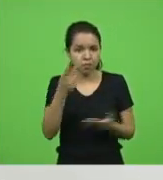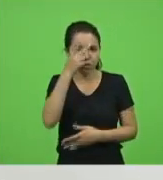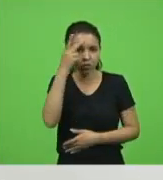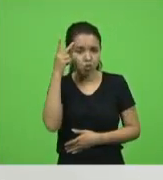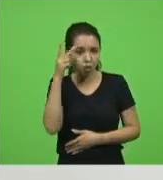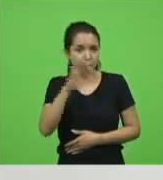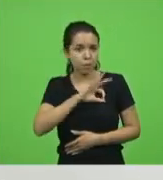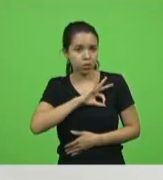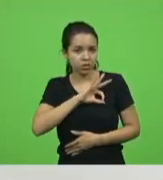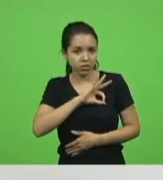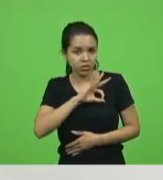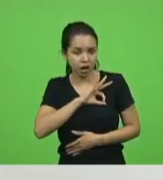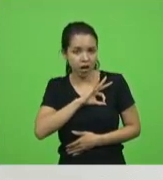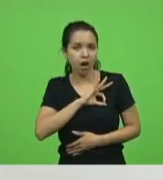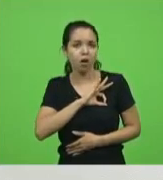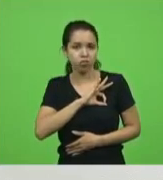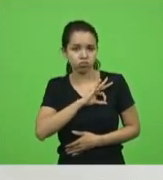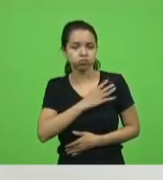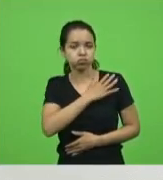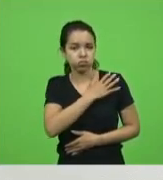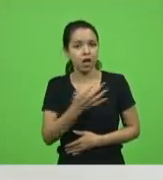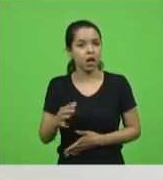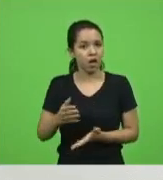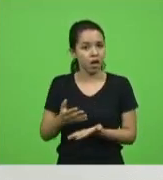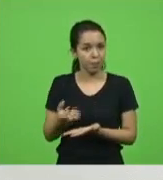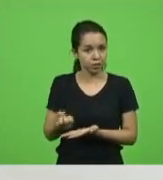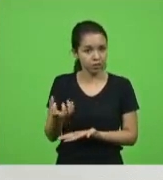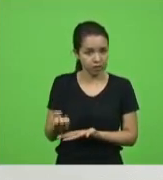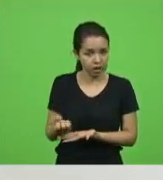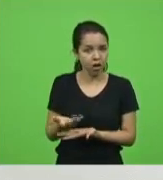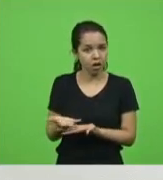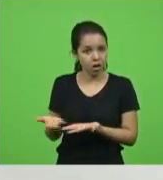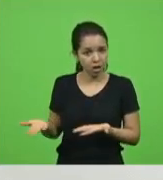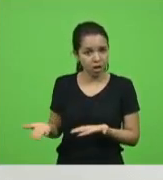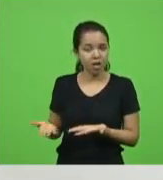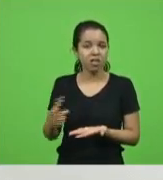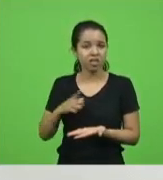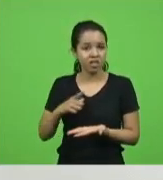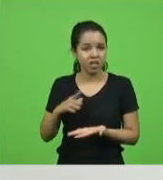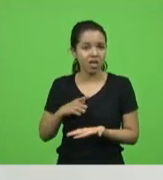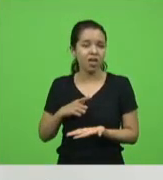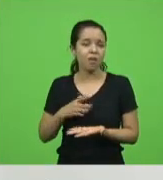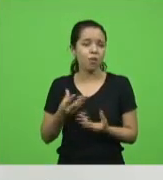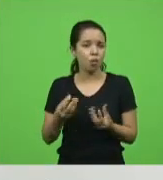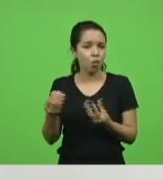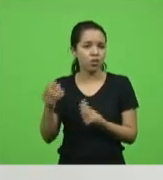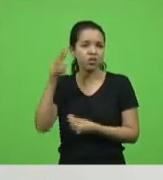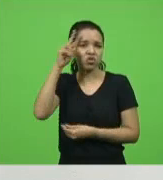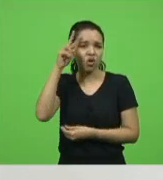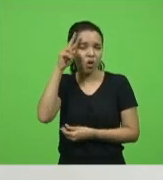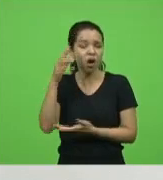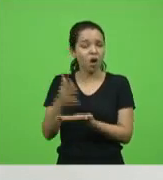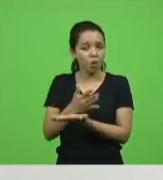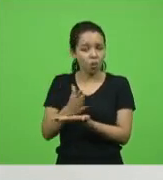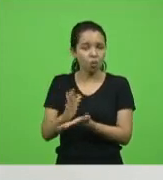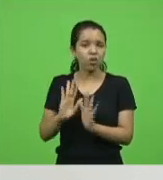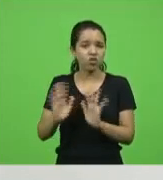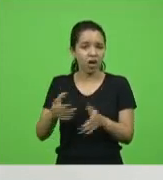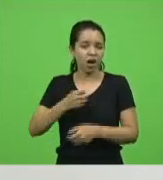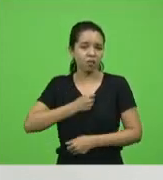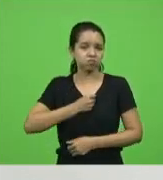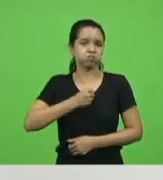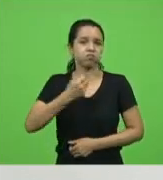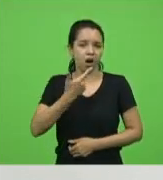todos eles têm uma história parecida com essa, uma história de alguém que tirou a própria vida, colocou a arma dentro da boca e se matou lá dentro devido às